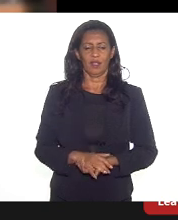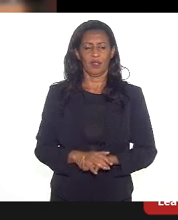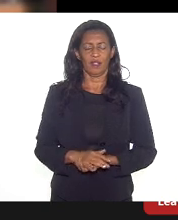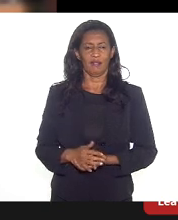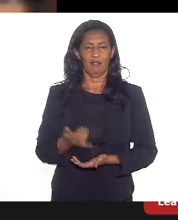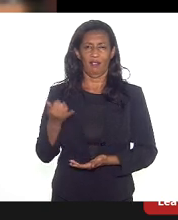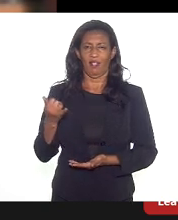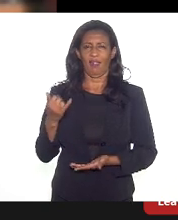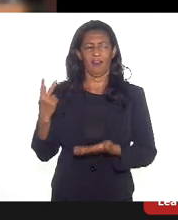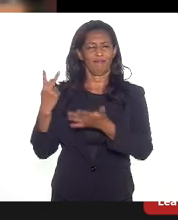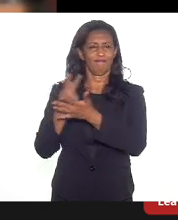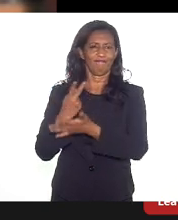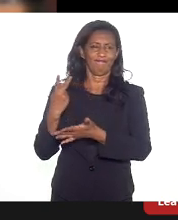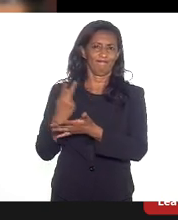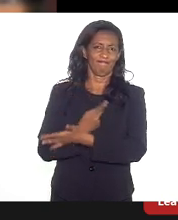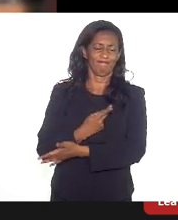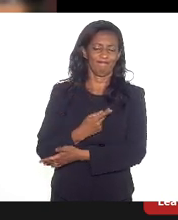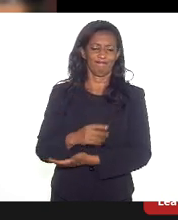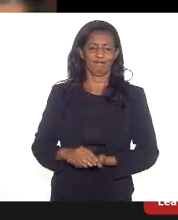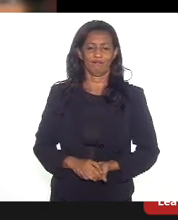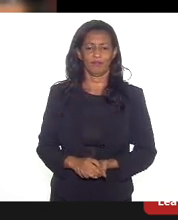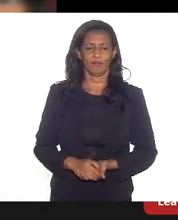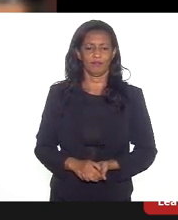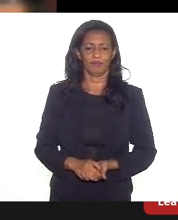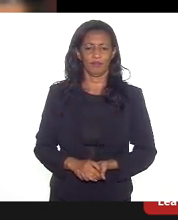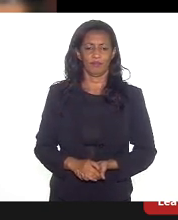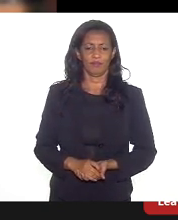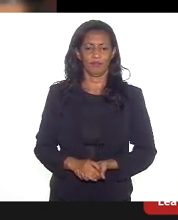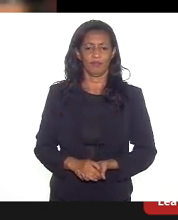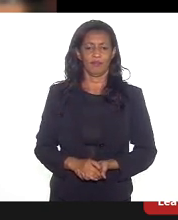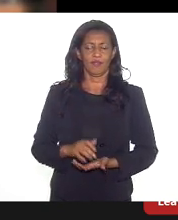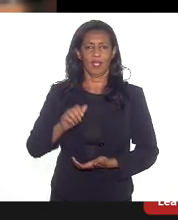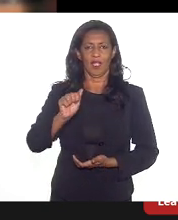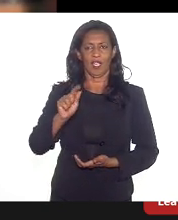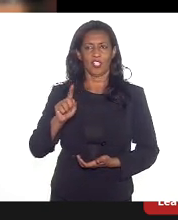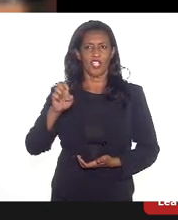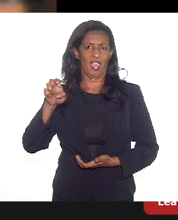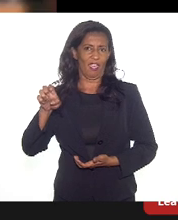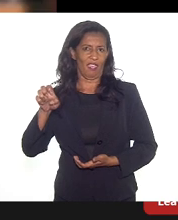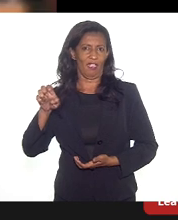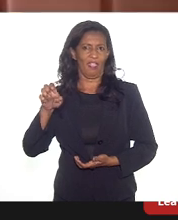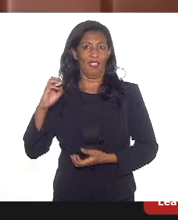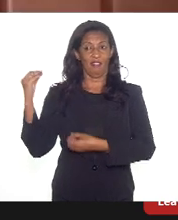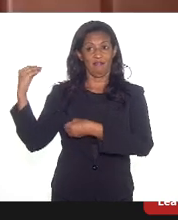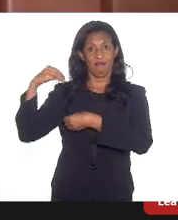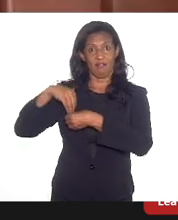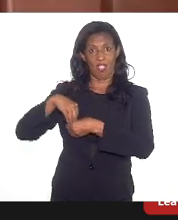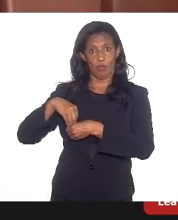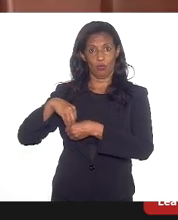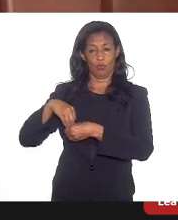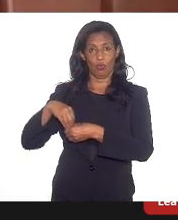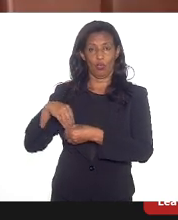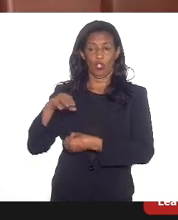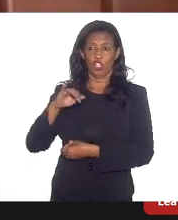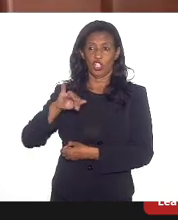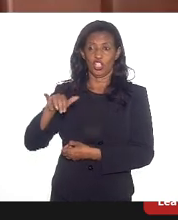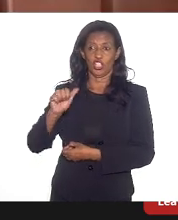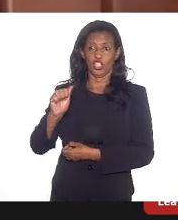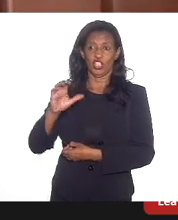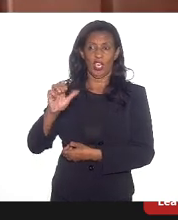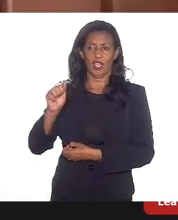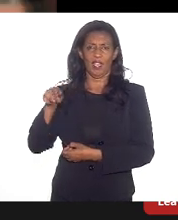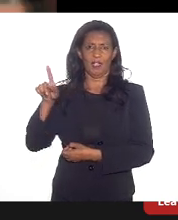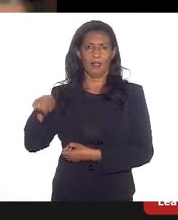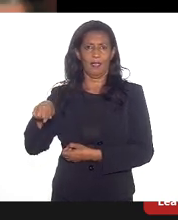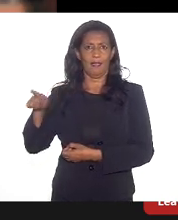está falha, eu quero falar duas coisas para concluir, a GE era uma empresa do Jacaré, ela fechou, botou quatro mil trabalhadores na